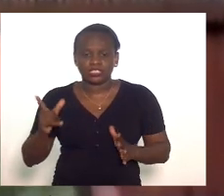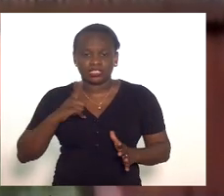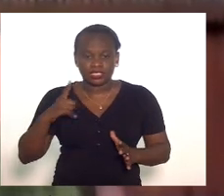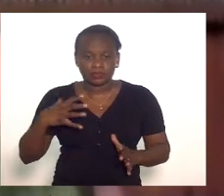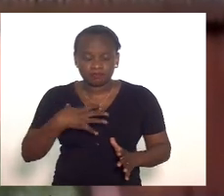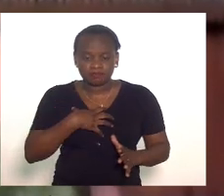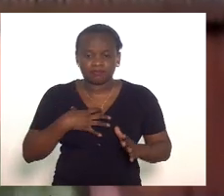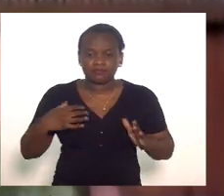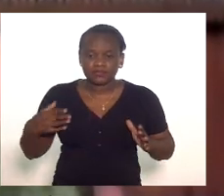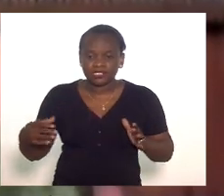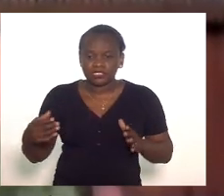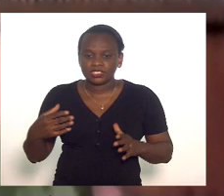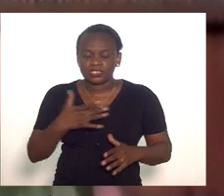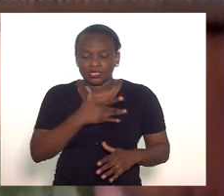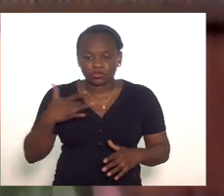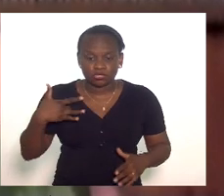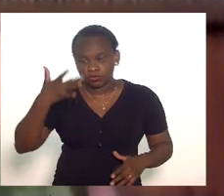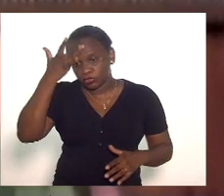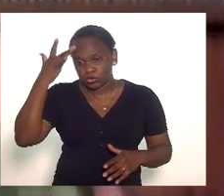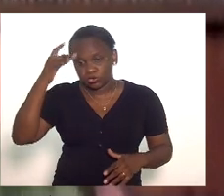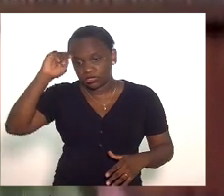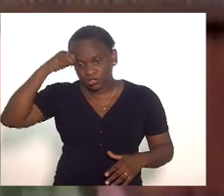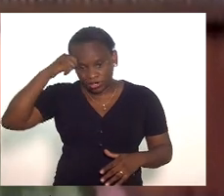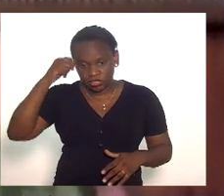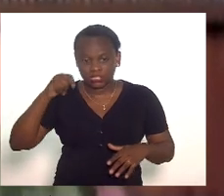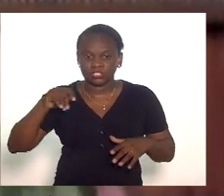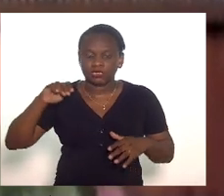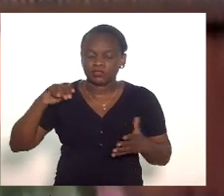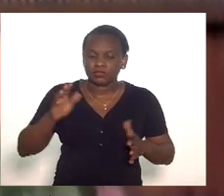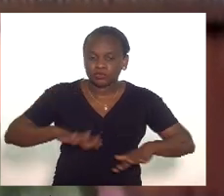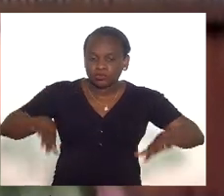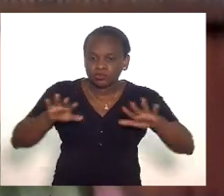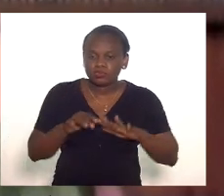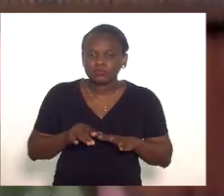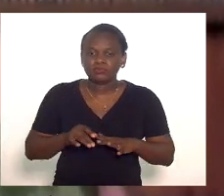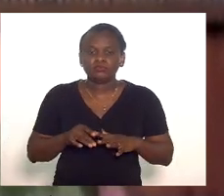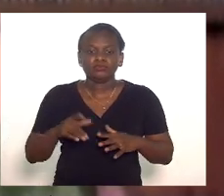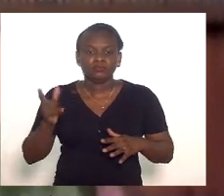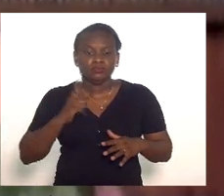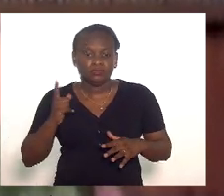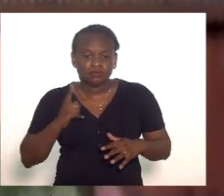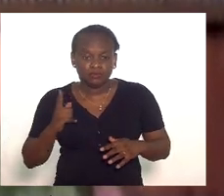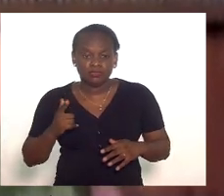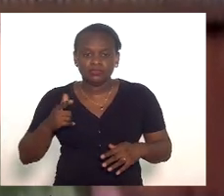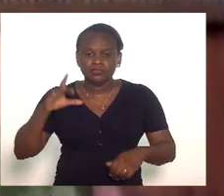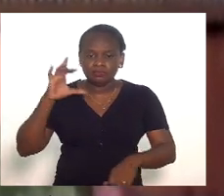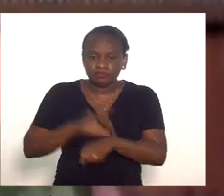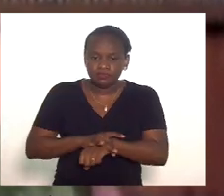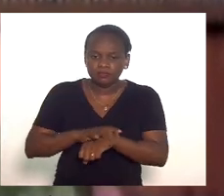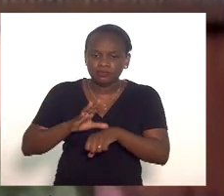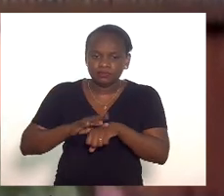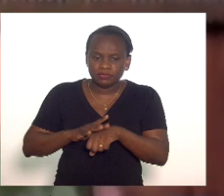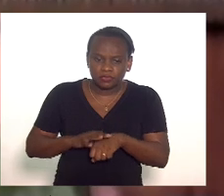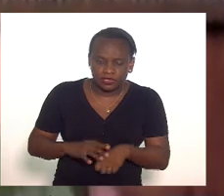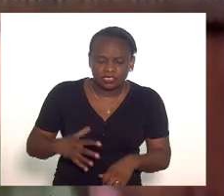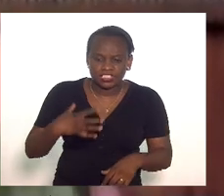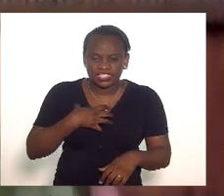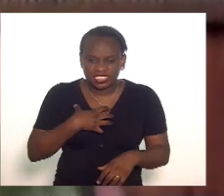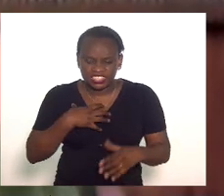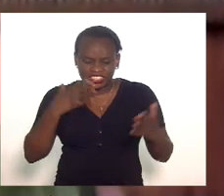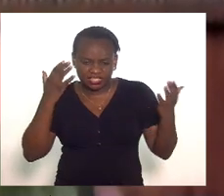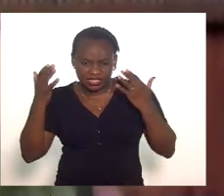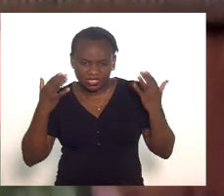na saúde das pessoas negras pretas e pardas produzindo adoecimento psicoemocional